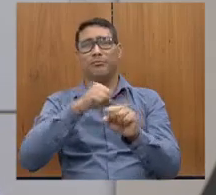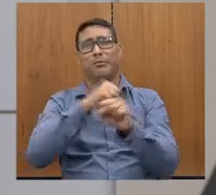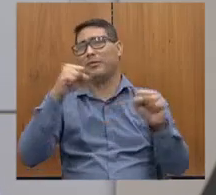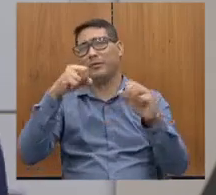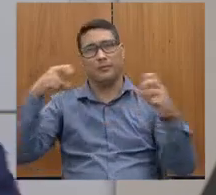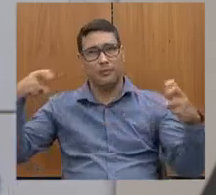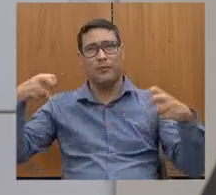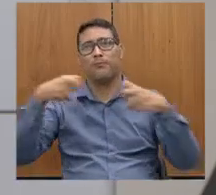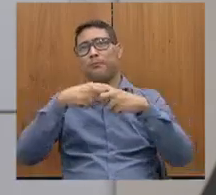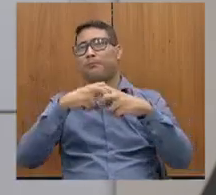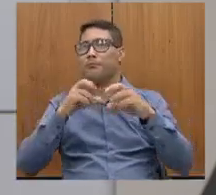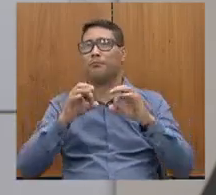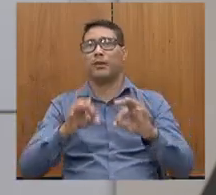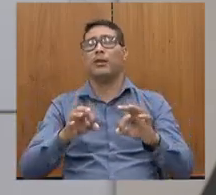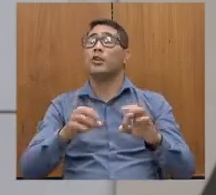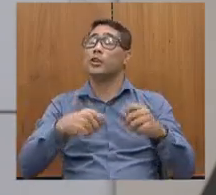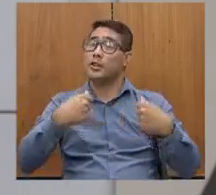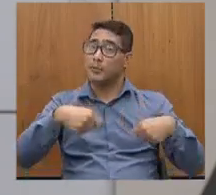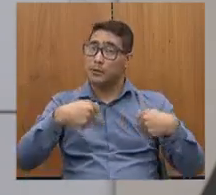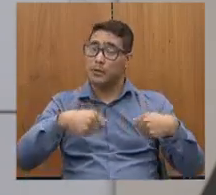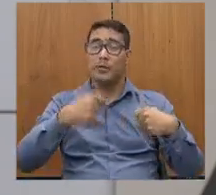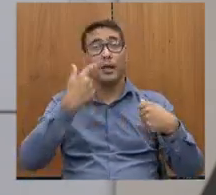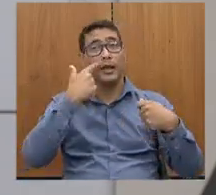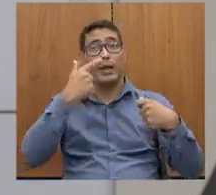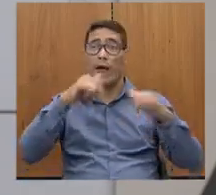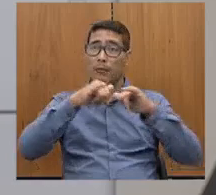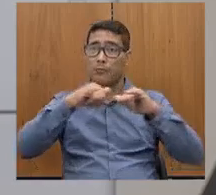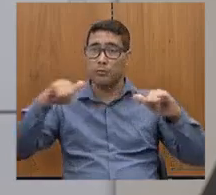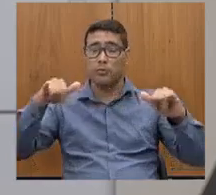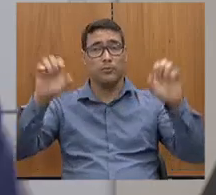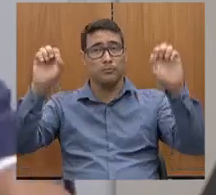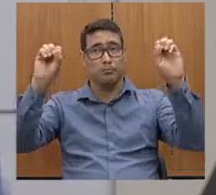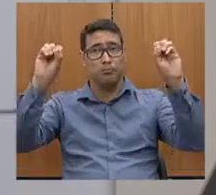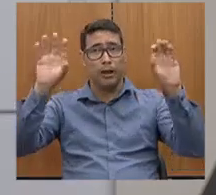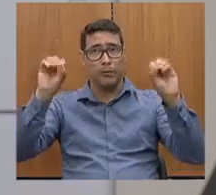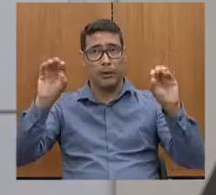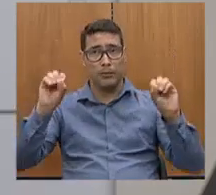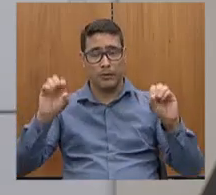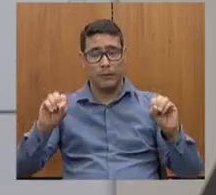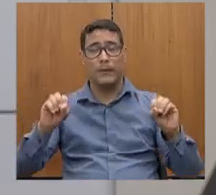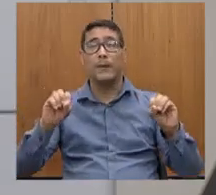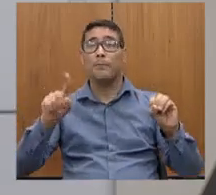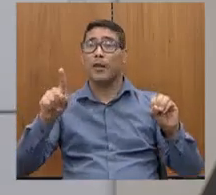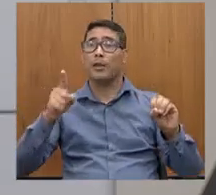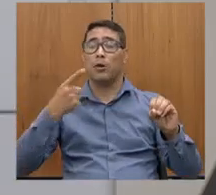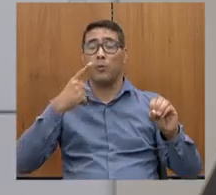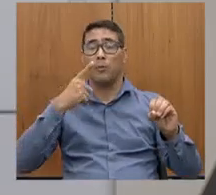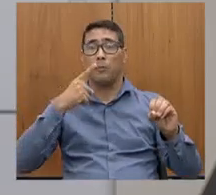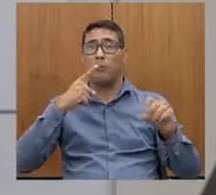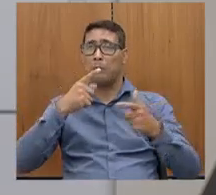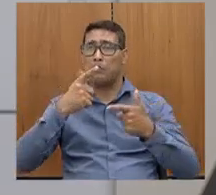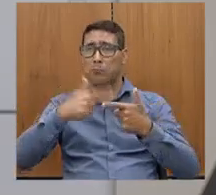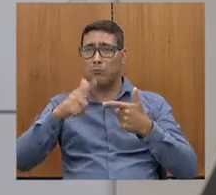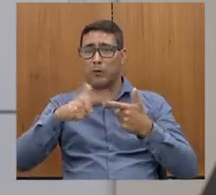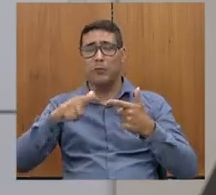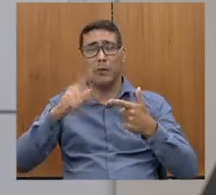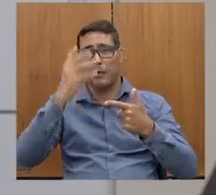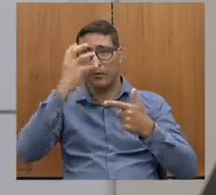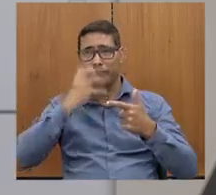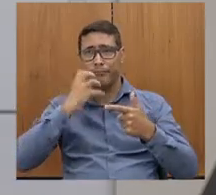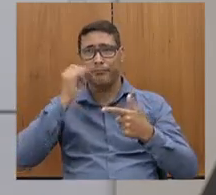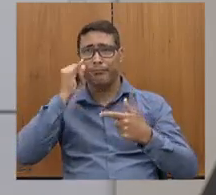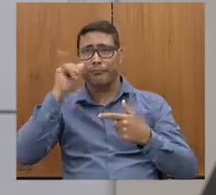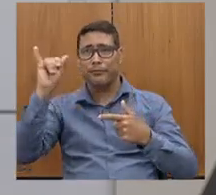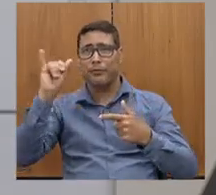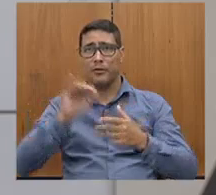para evitar o problema mais sério, como já aconteceu só na semana passada, um dia que eu estava lá com o V2. Só buscar aí nos números, quarta-feira,